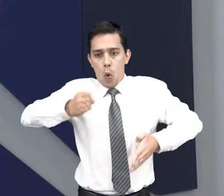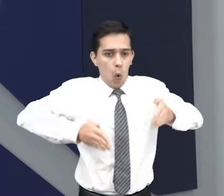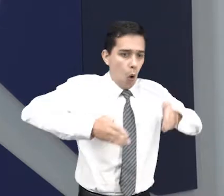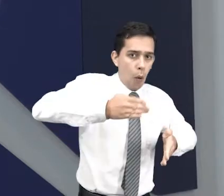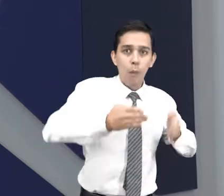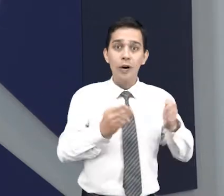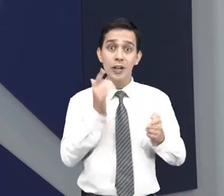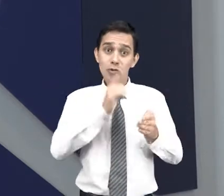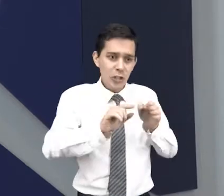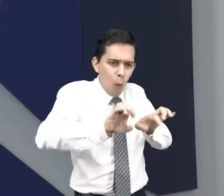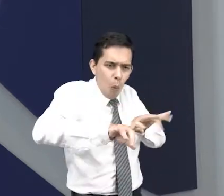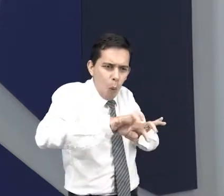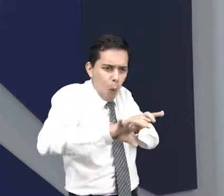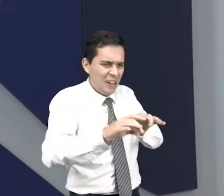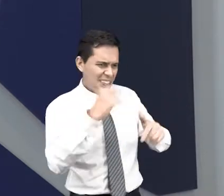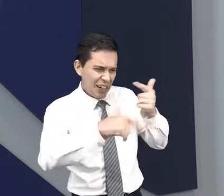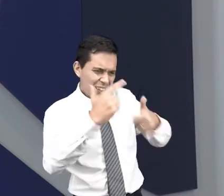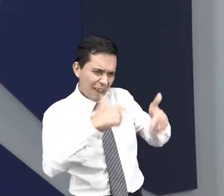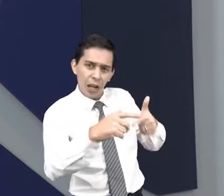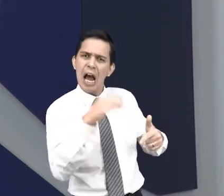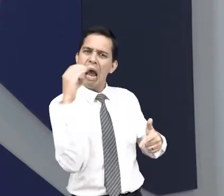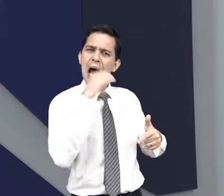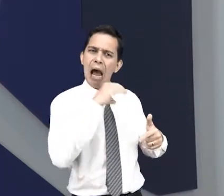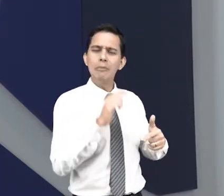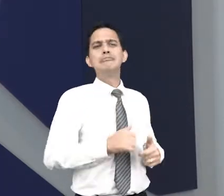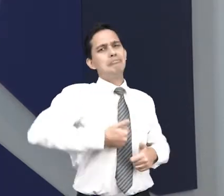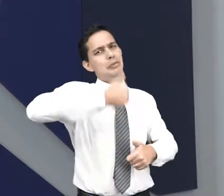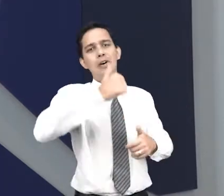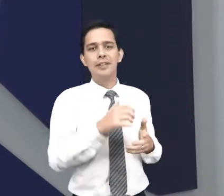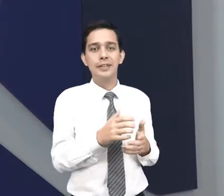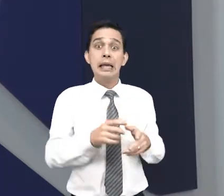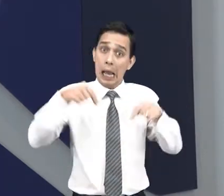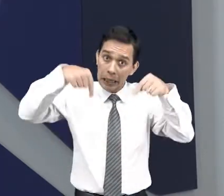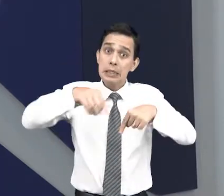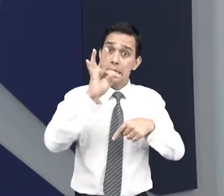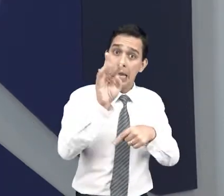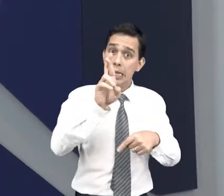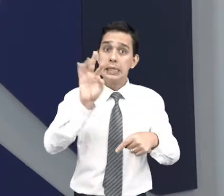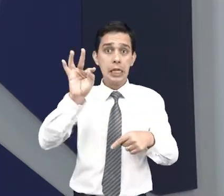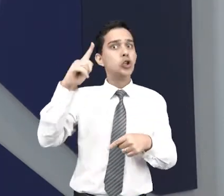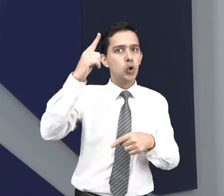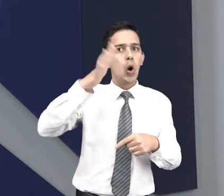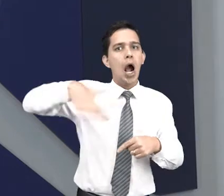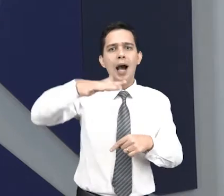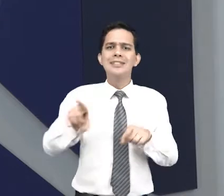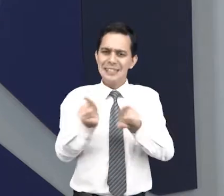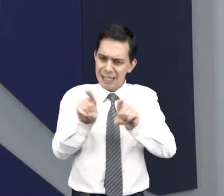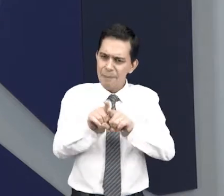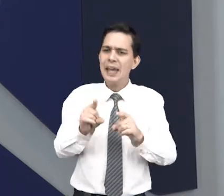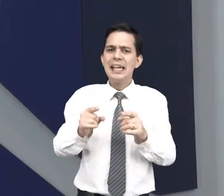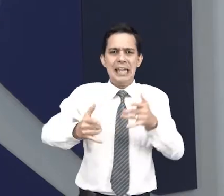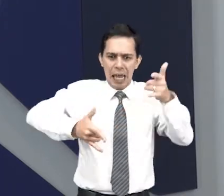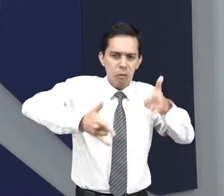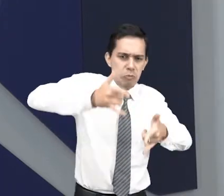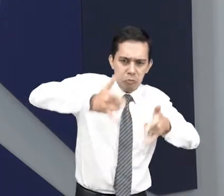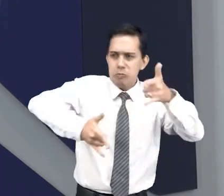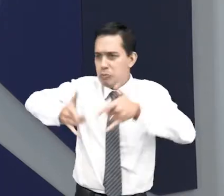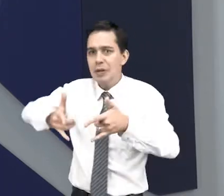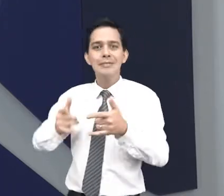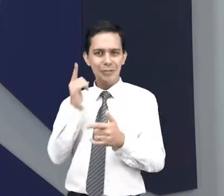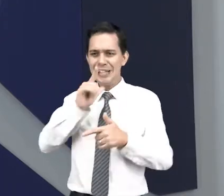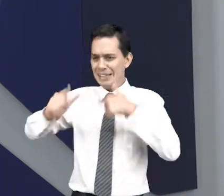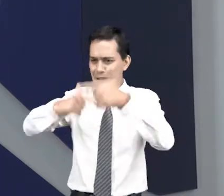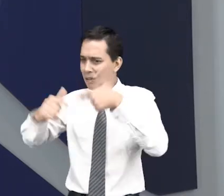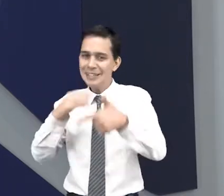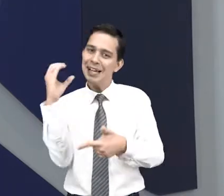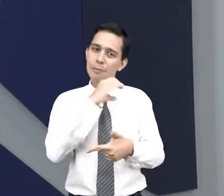milhares de horas de trabalho humano, enquanto o TRT de Goiás também investe na automação de vários